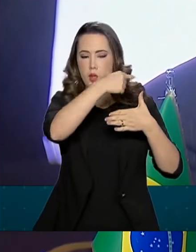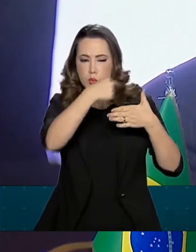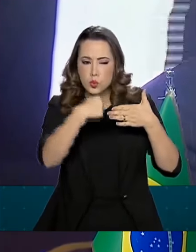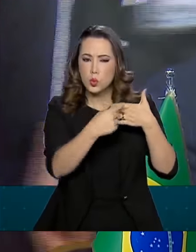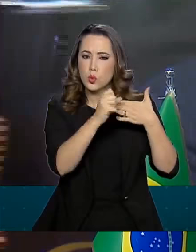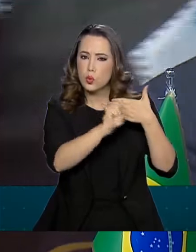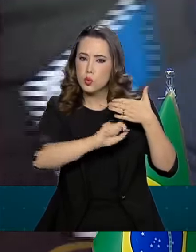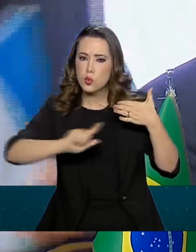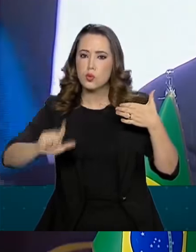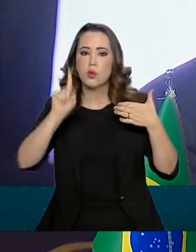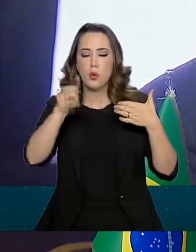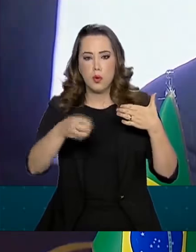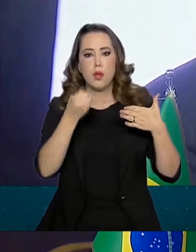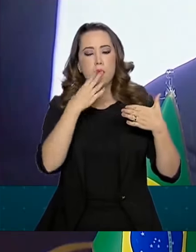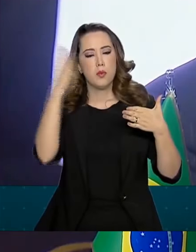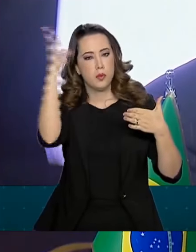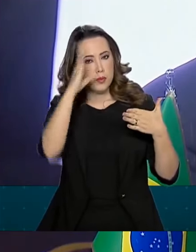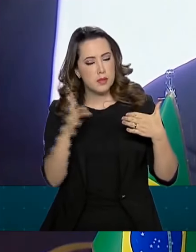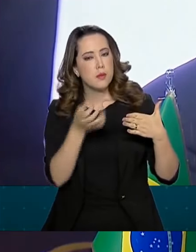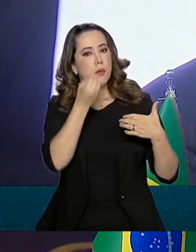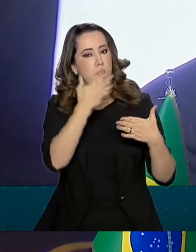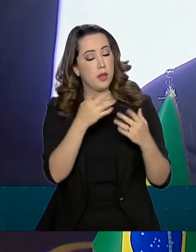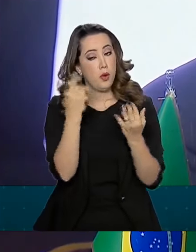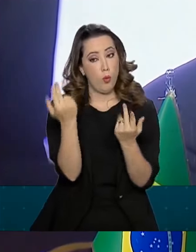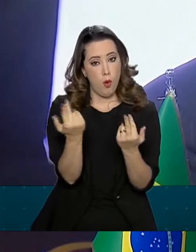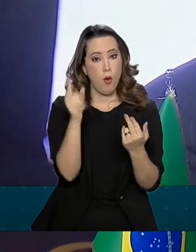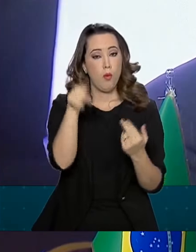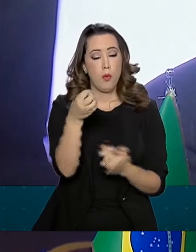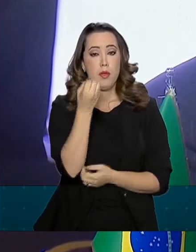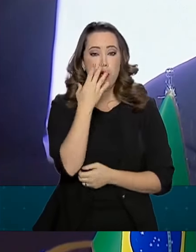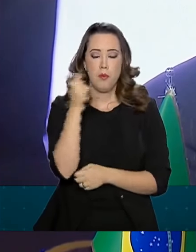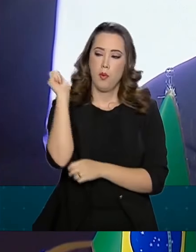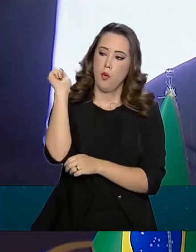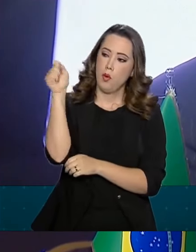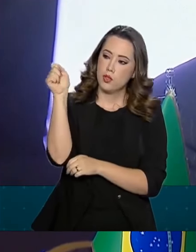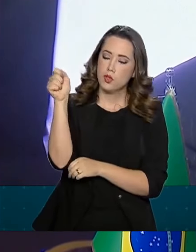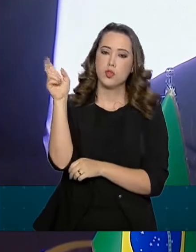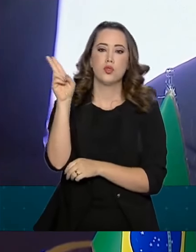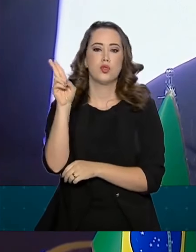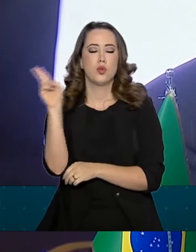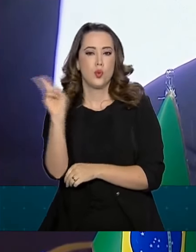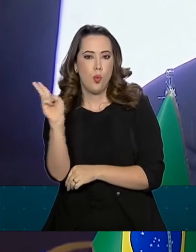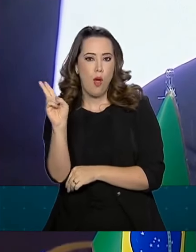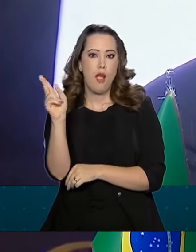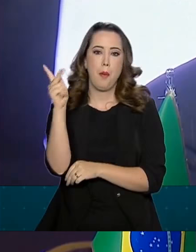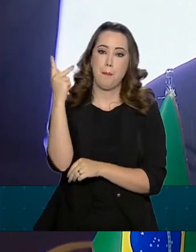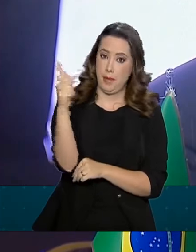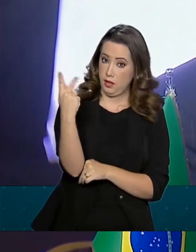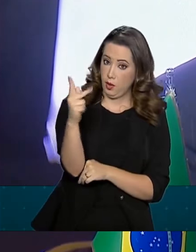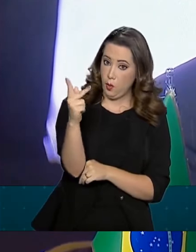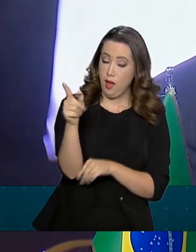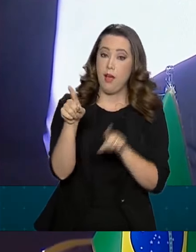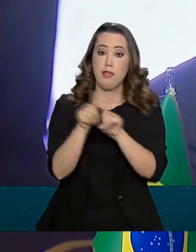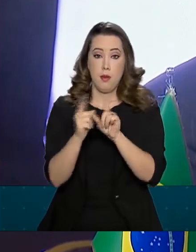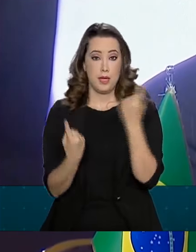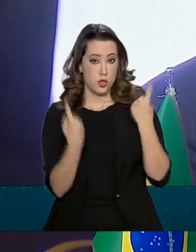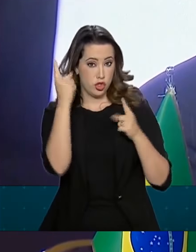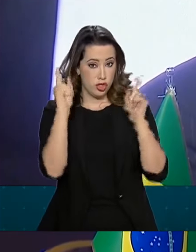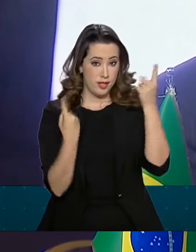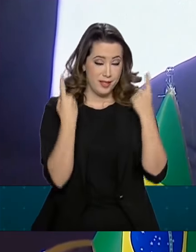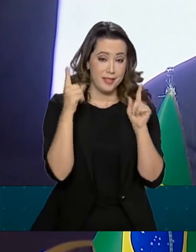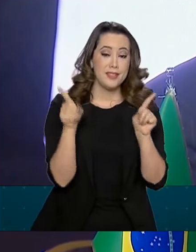Assim como é bom para nós, que a Argentina, Paraguai, Uruguai, Chile...